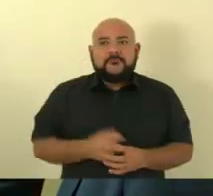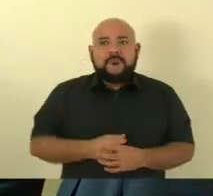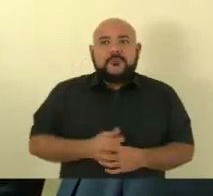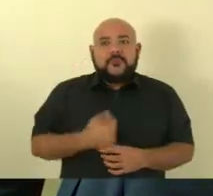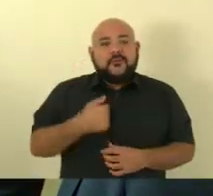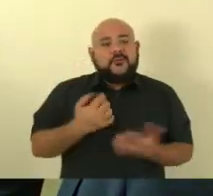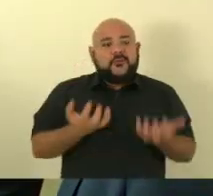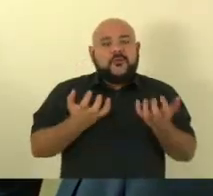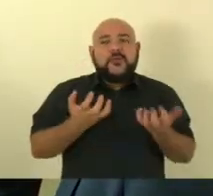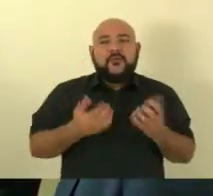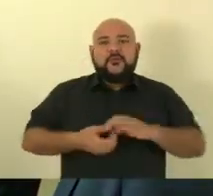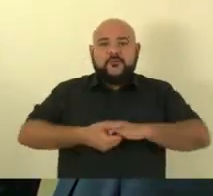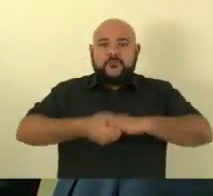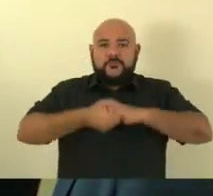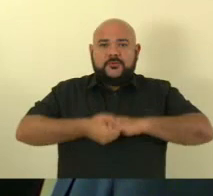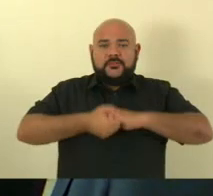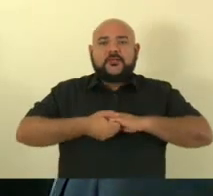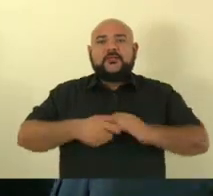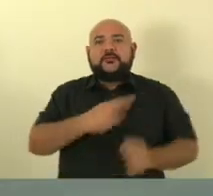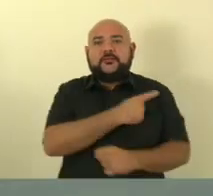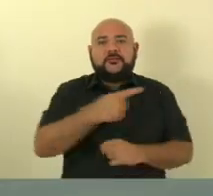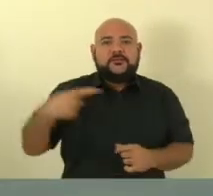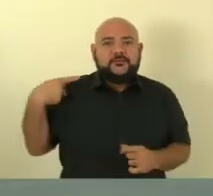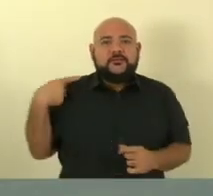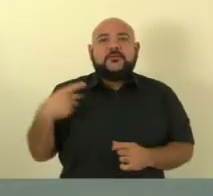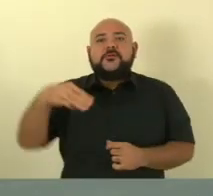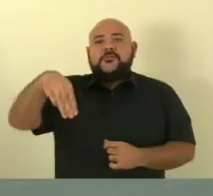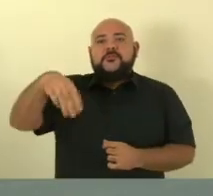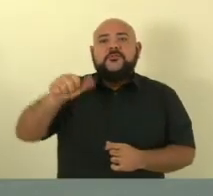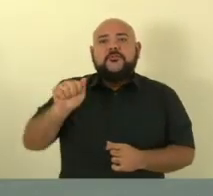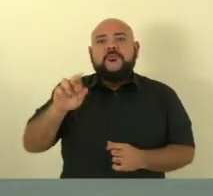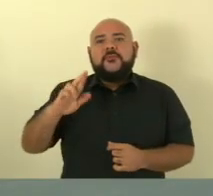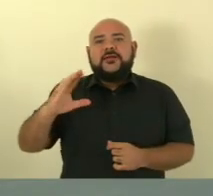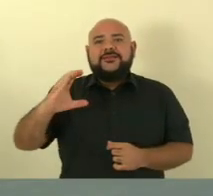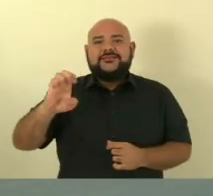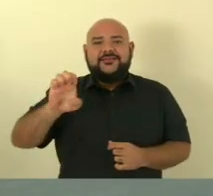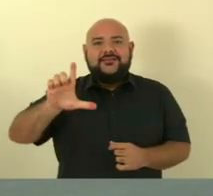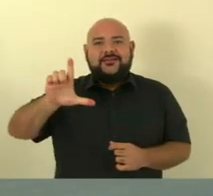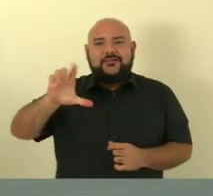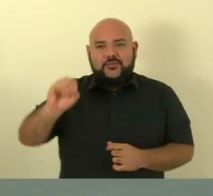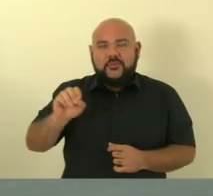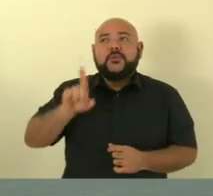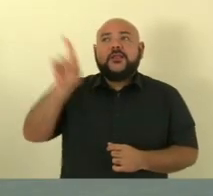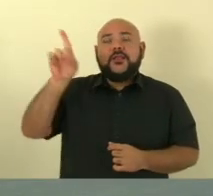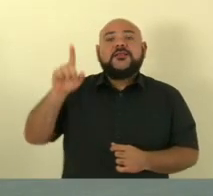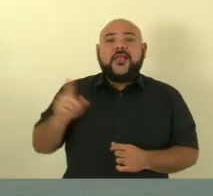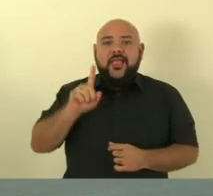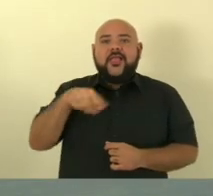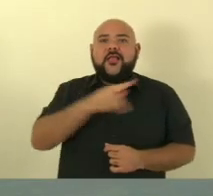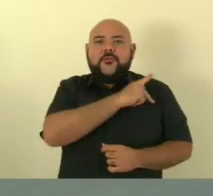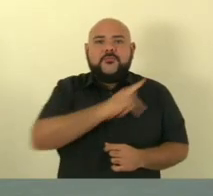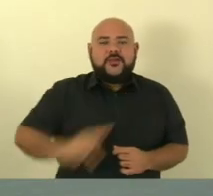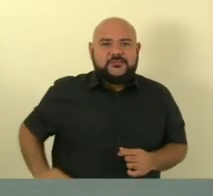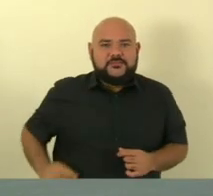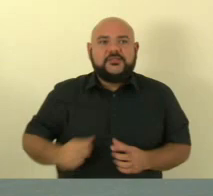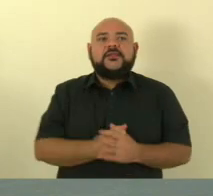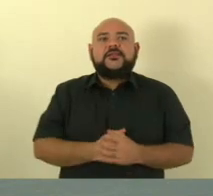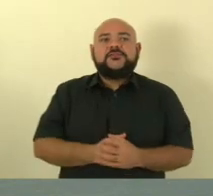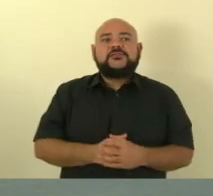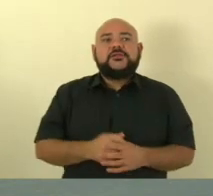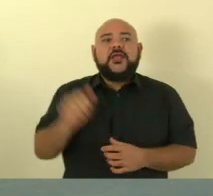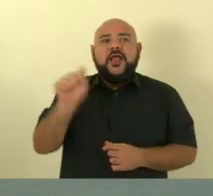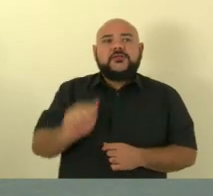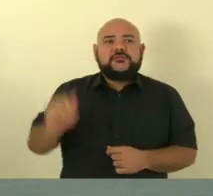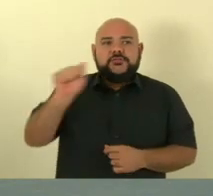amigo pastor Marcelo, presidente da APES, Associação dos Pastores da Serra, que faz um belo trabalho à frente da